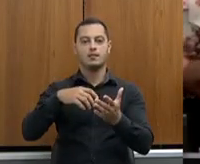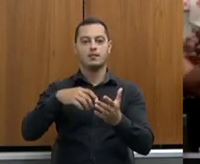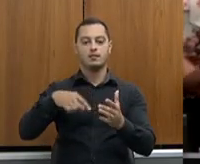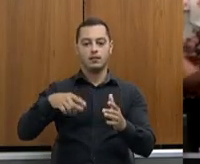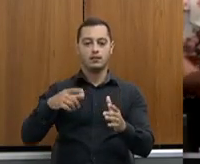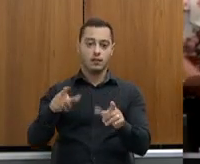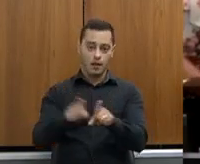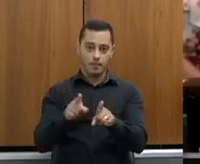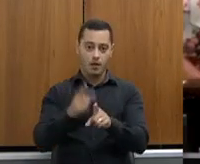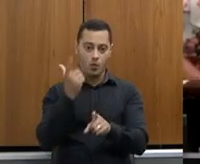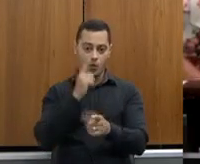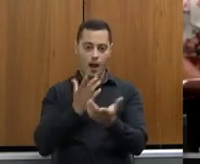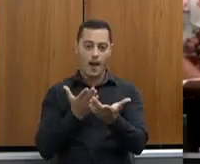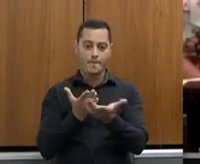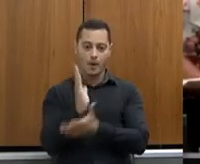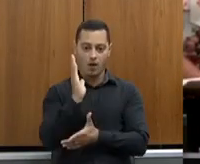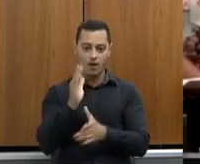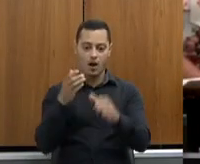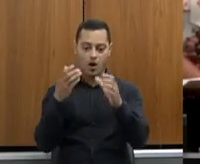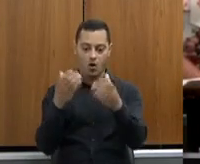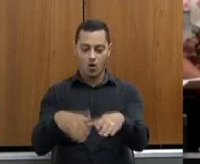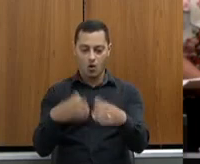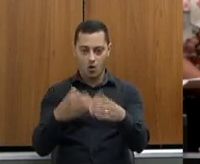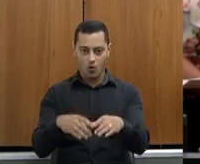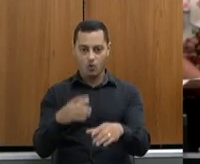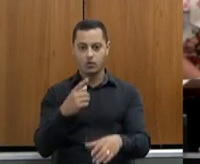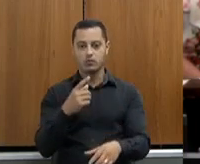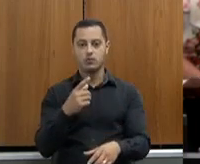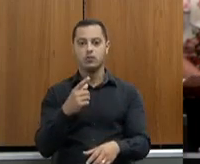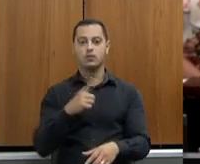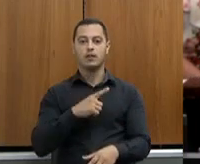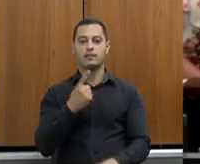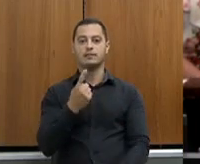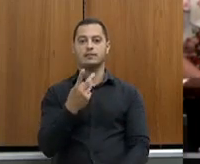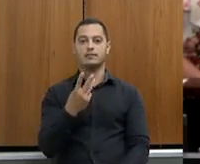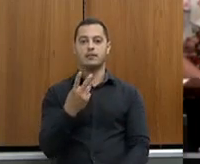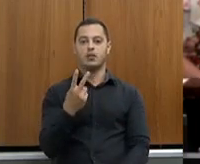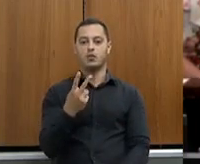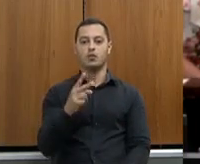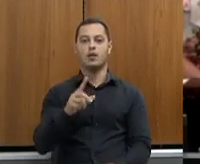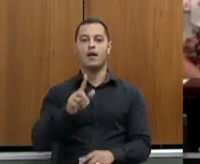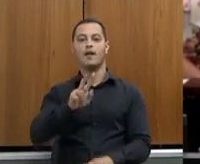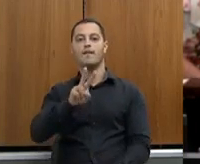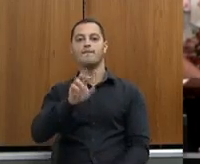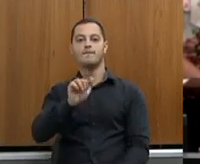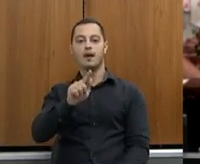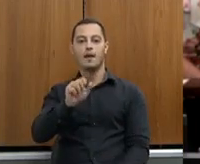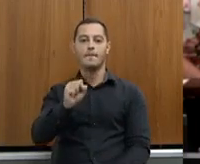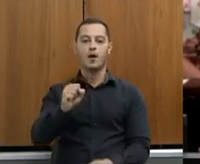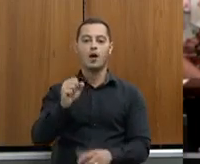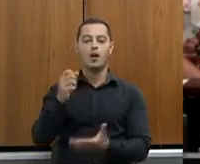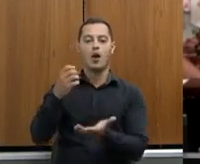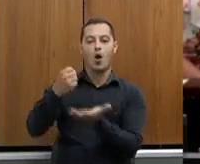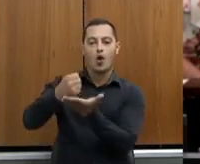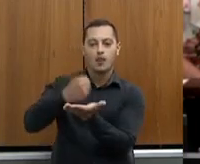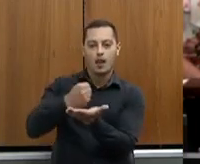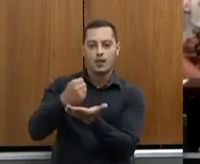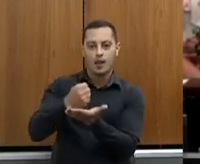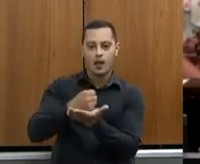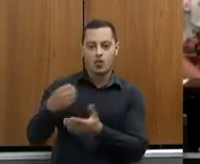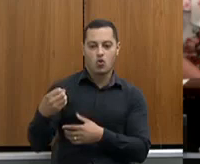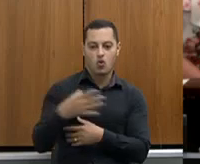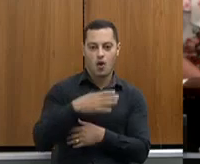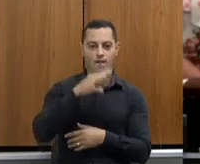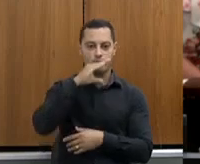concurso aprovado agora, que inicialmente eram 132 vagas, nós vamos poder contratar em torno de 200 profissionais. A gente comprou agora